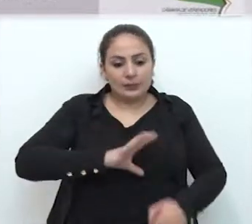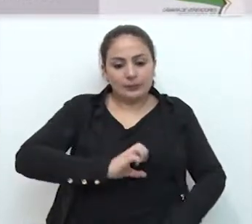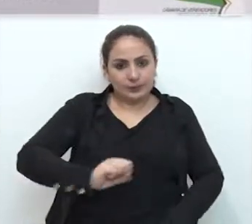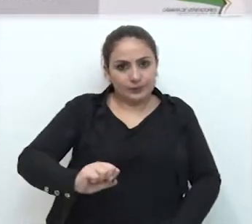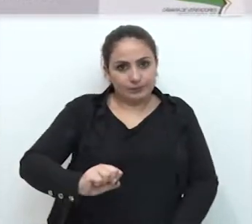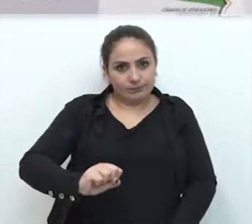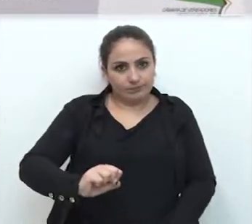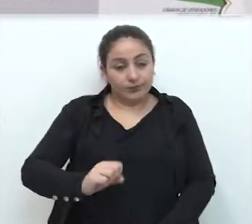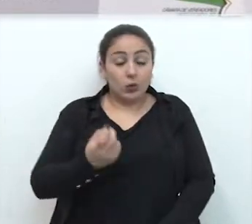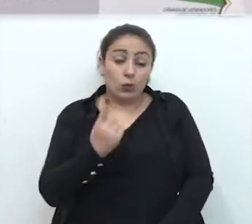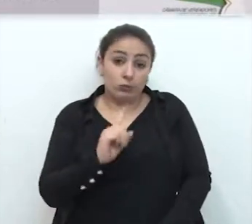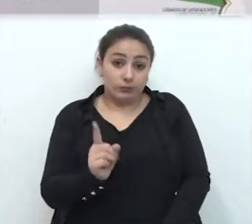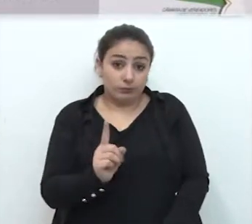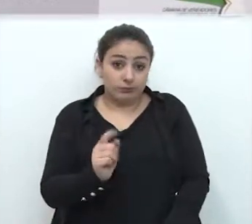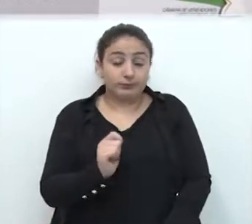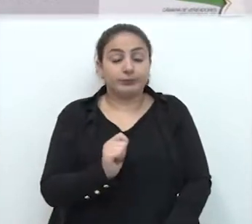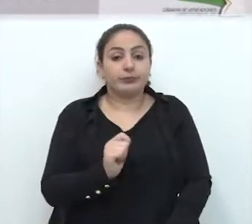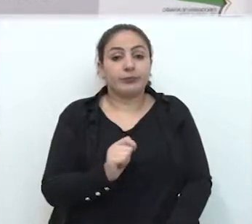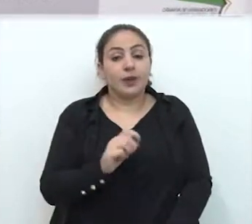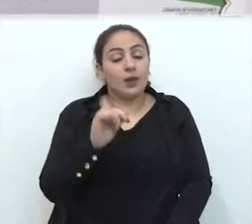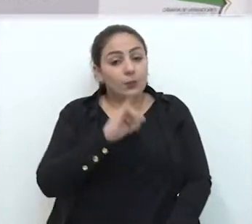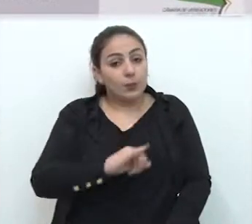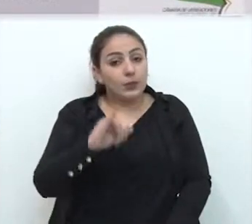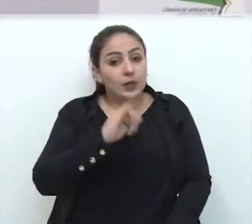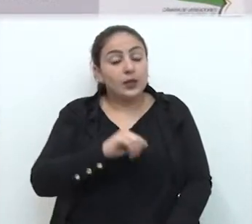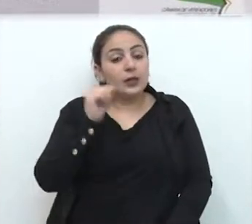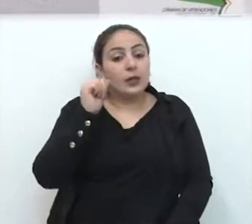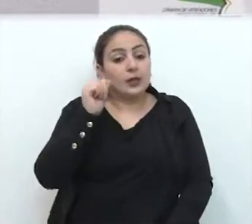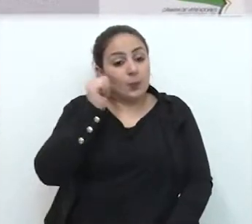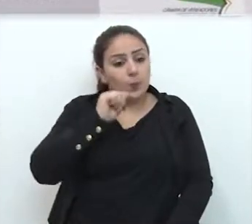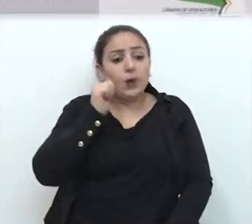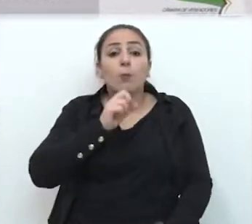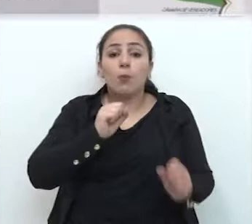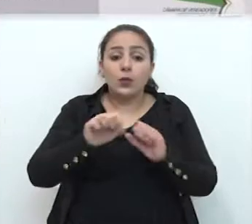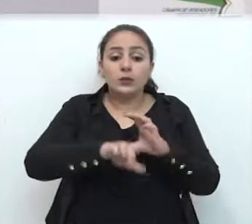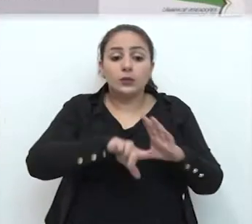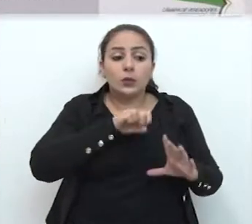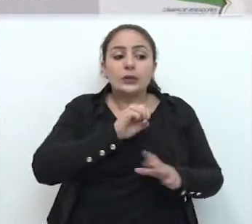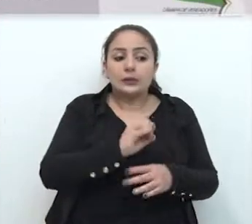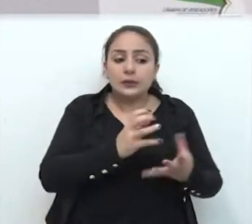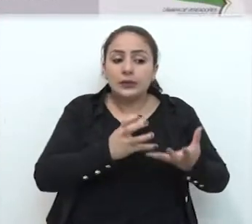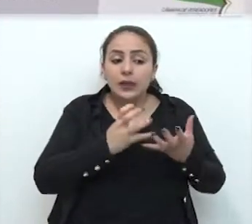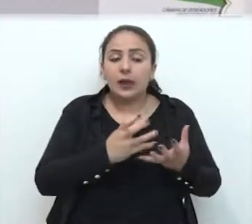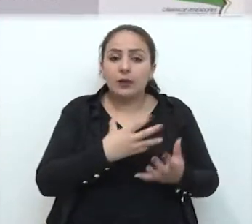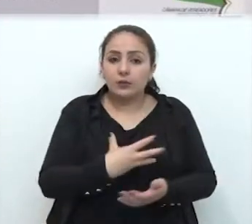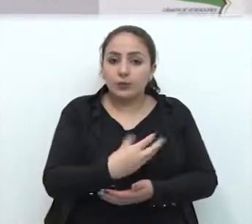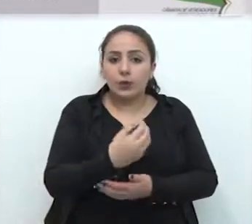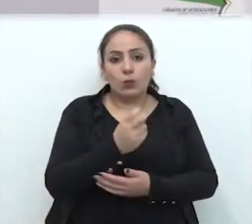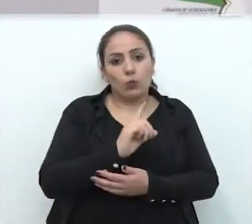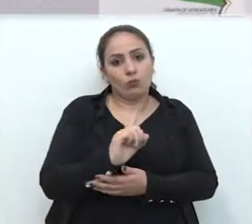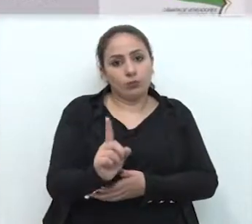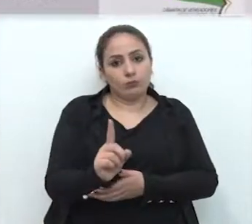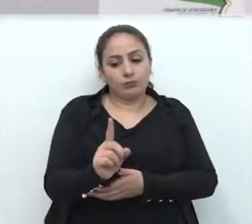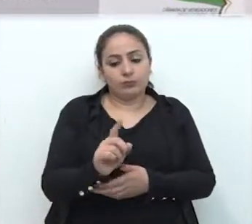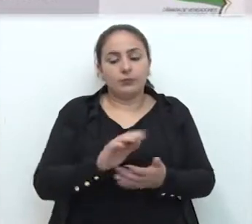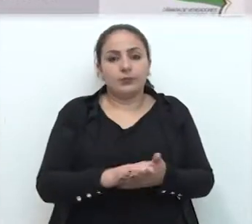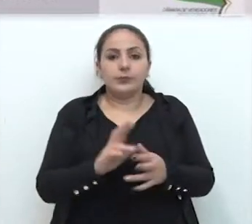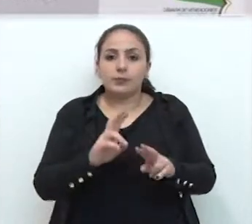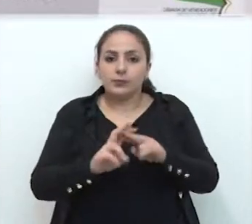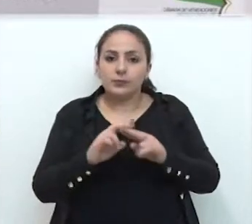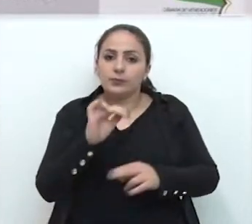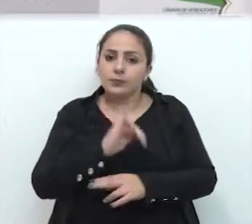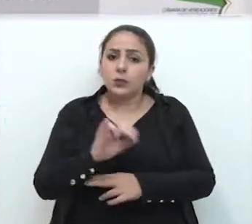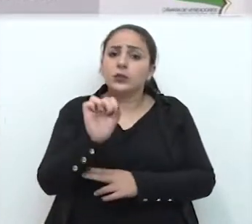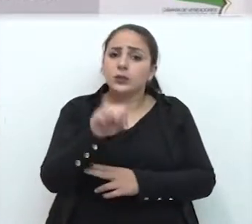que a mulher que corre risco de vida, ela possa sim fazer a opção se ela quer ter o seu filho ou não. E é